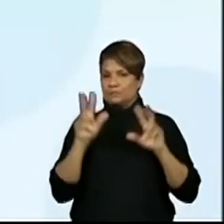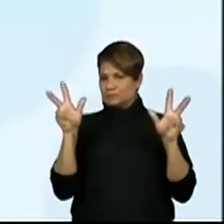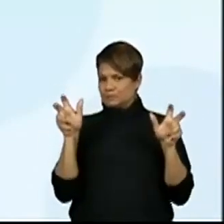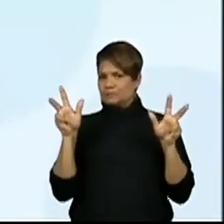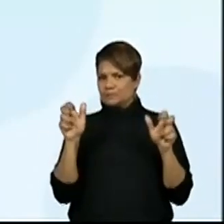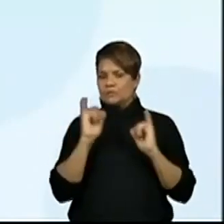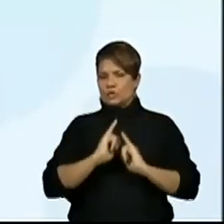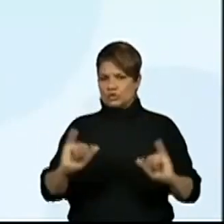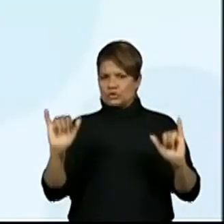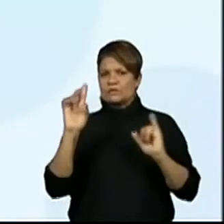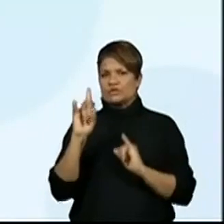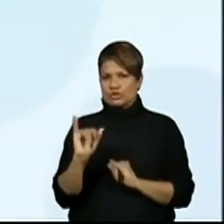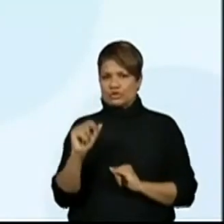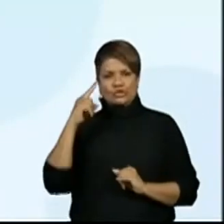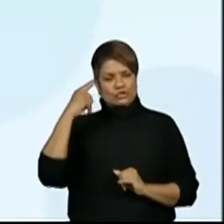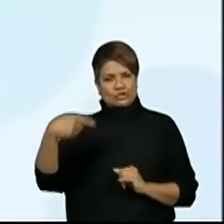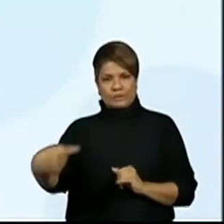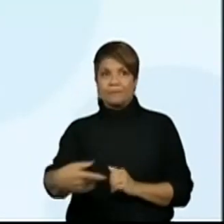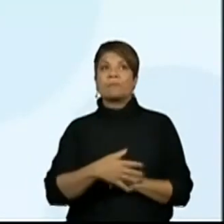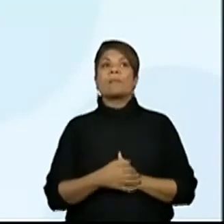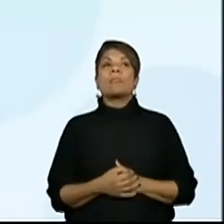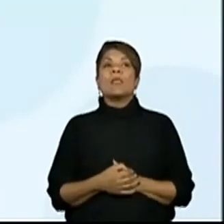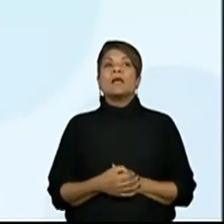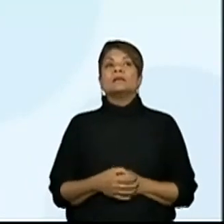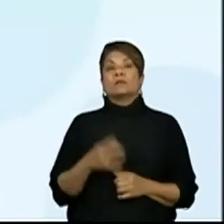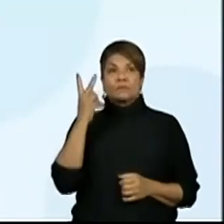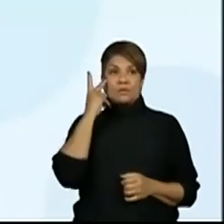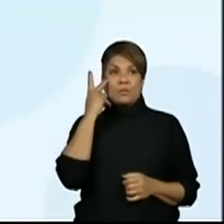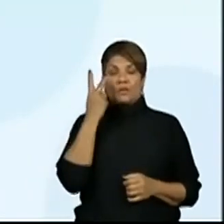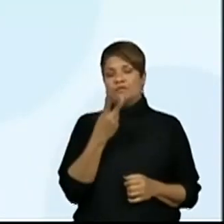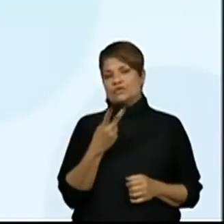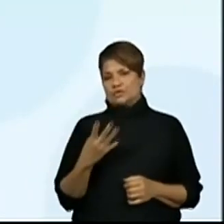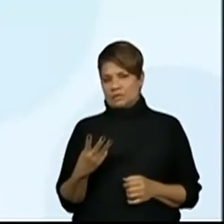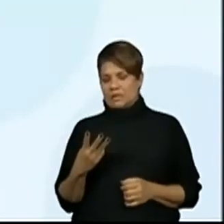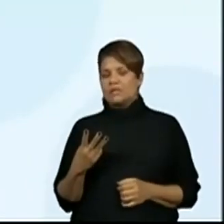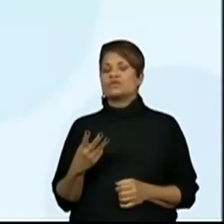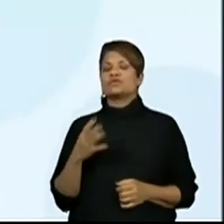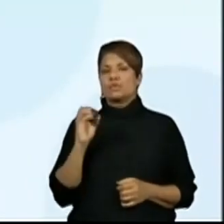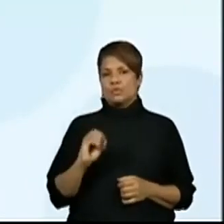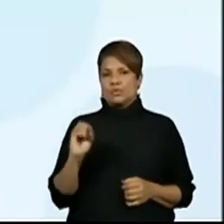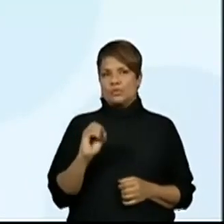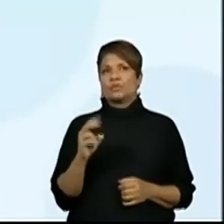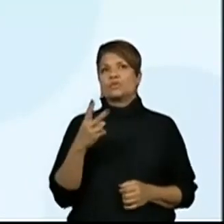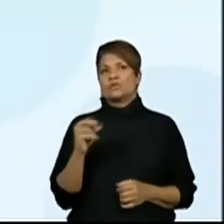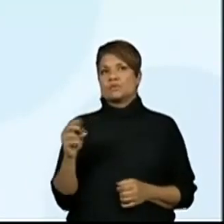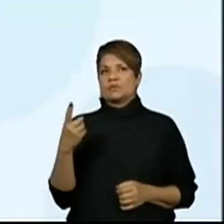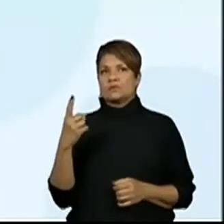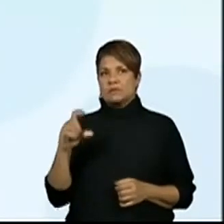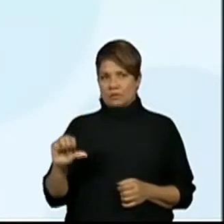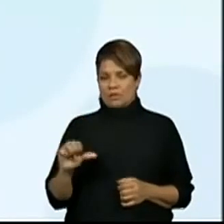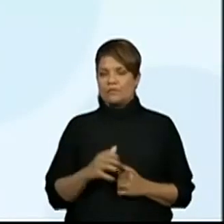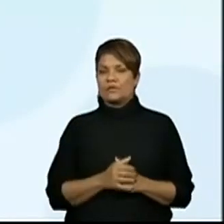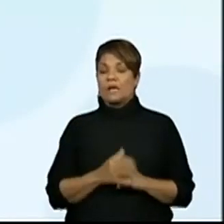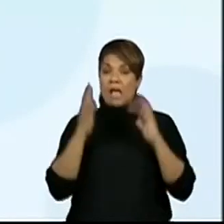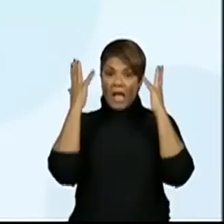Paulo, 23 de outubro de 2019. Animais resgatados.